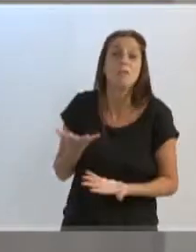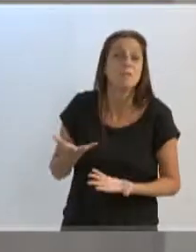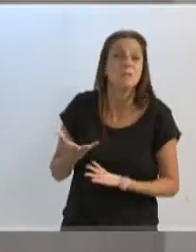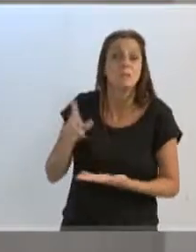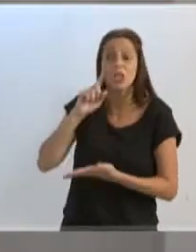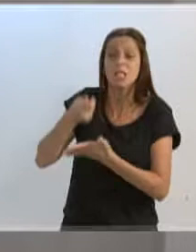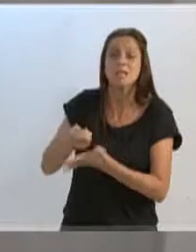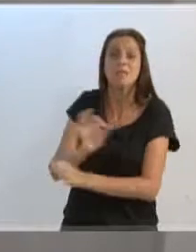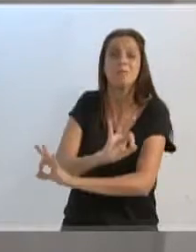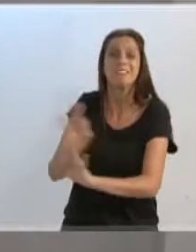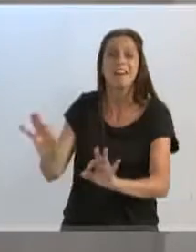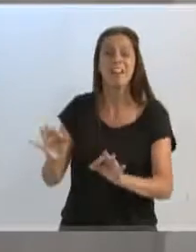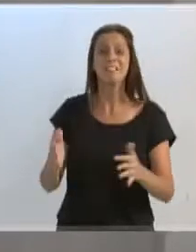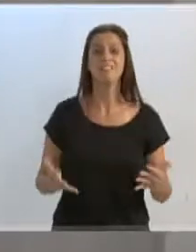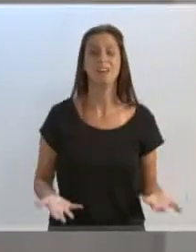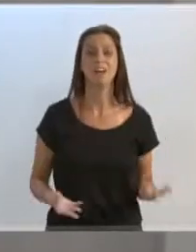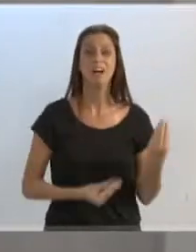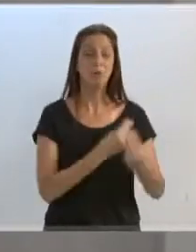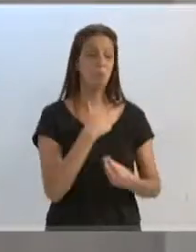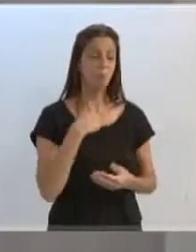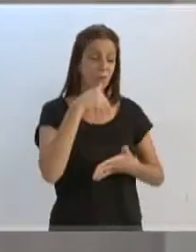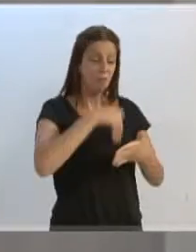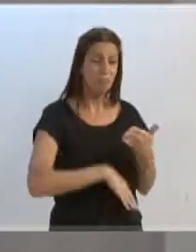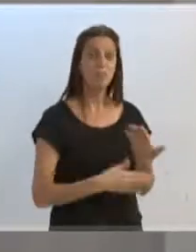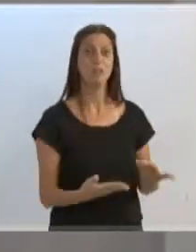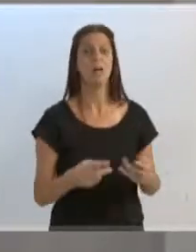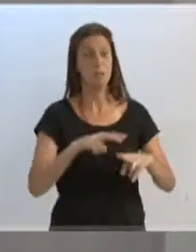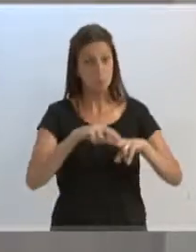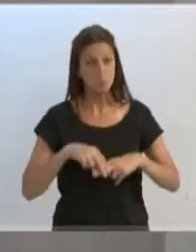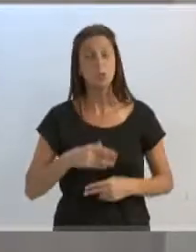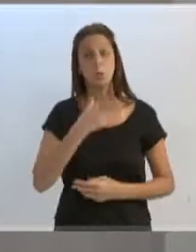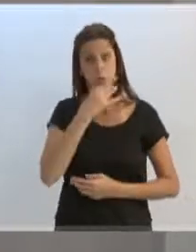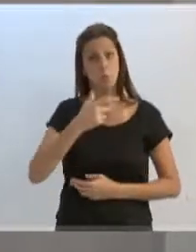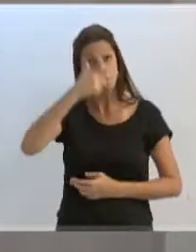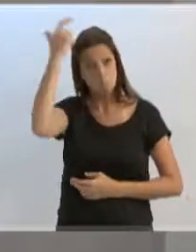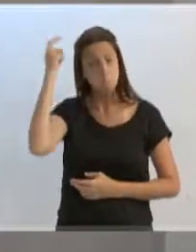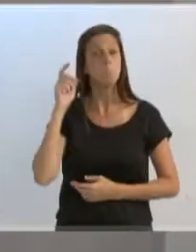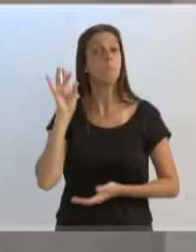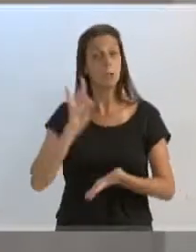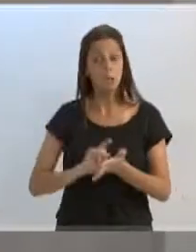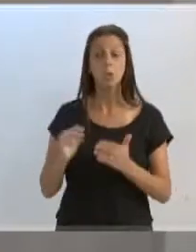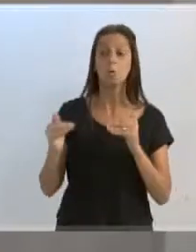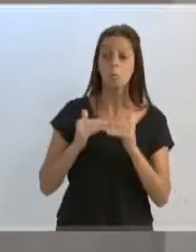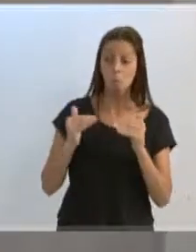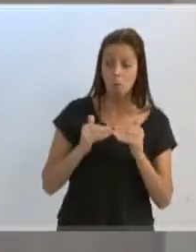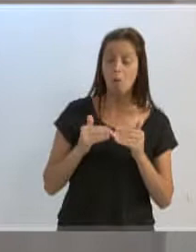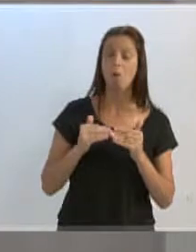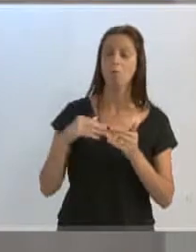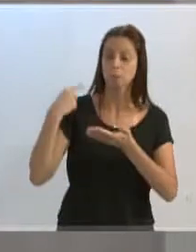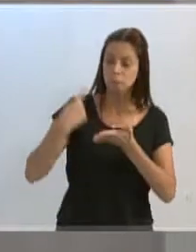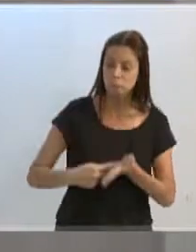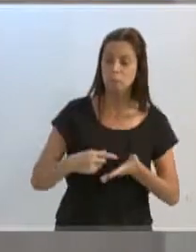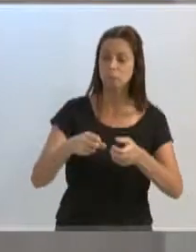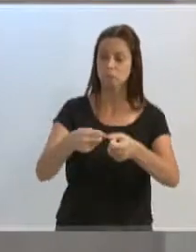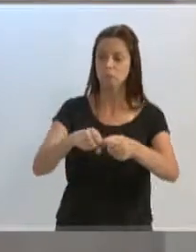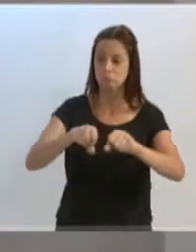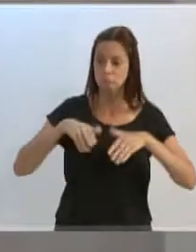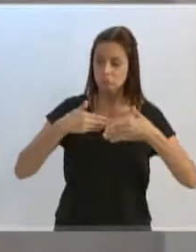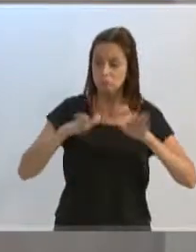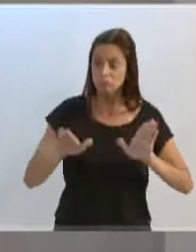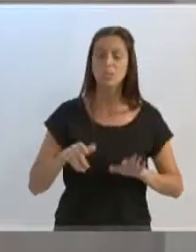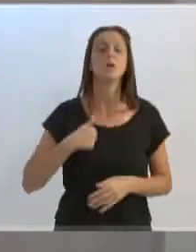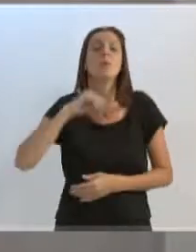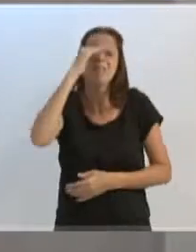clara em relação a esse aspecto, acho até que a sua ideia da audiência pública é uma ideia um tanto quanto interessante. Entendo também o posicionamento do vereador Marcos da Rosa,